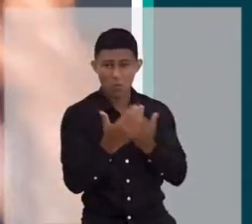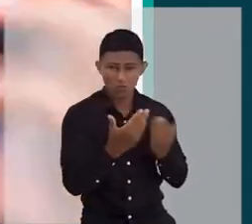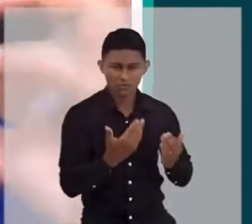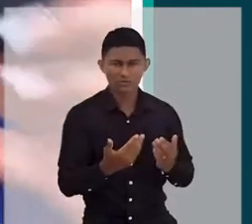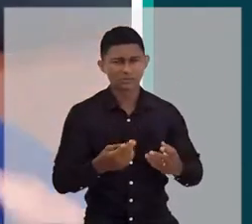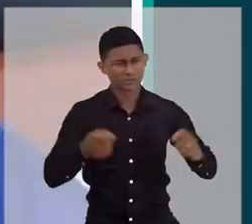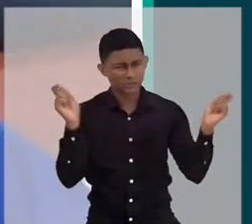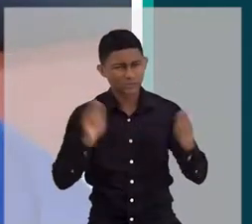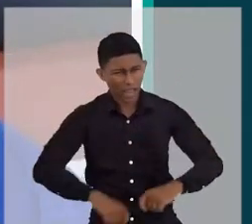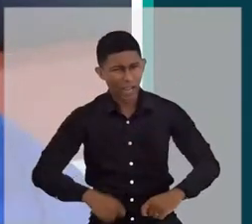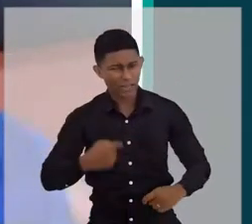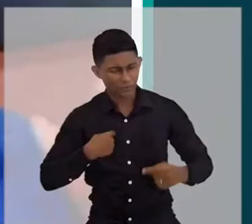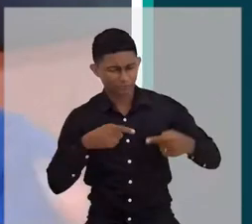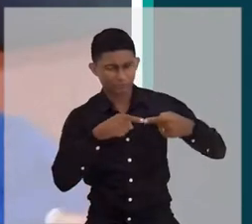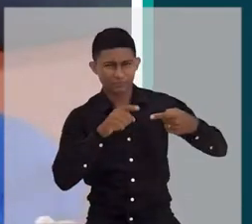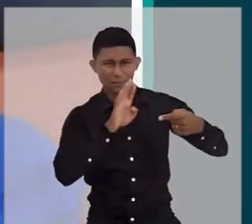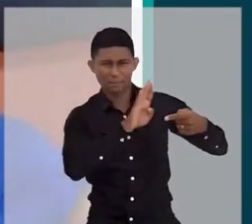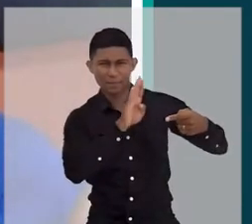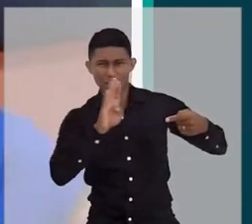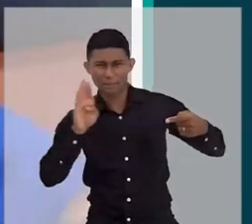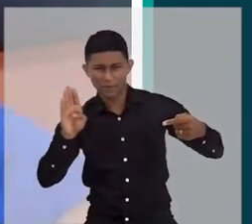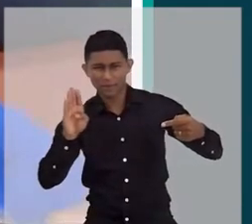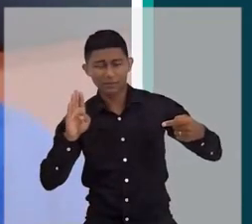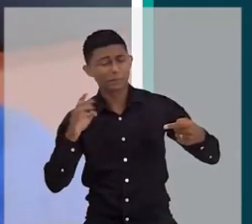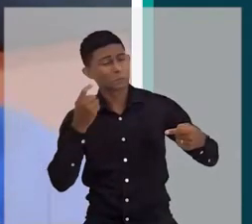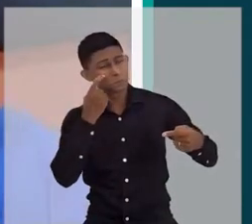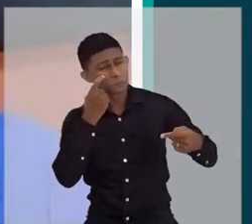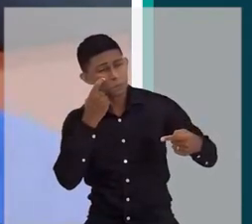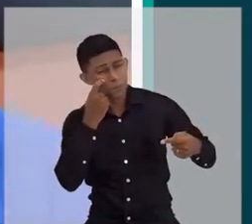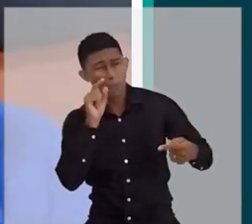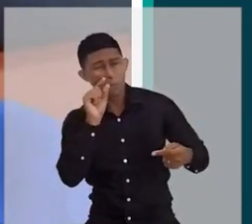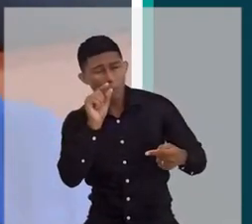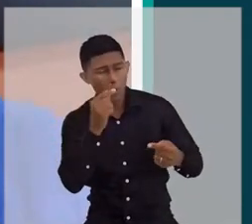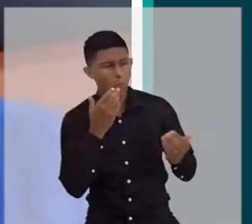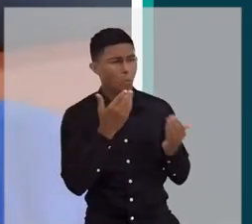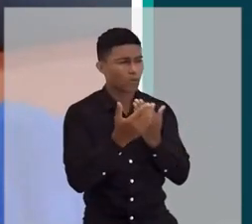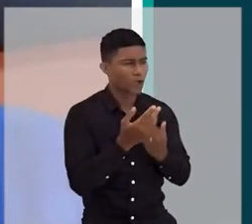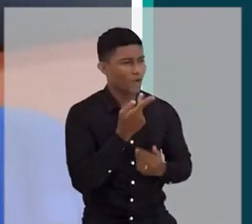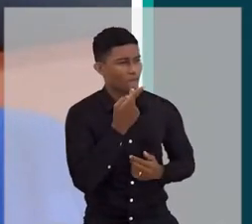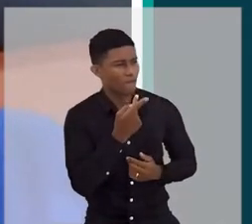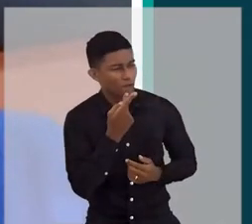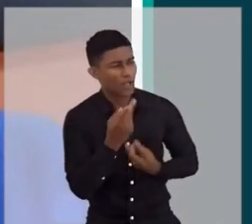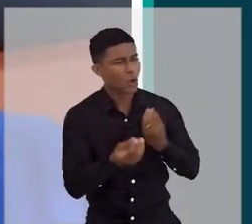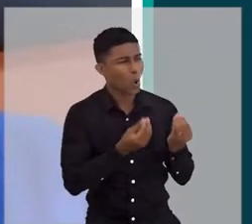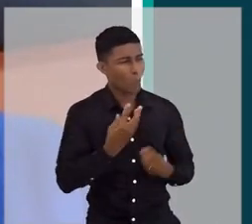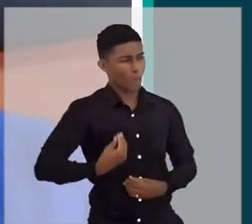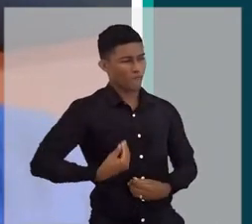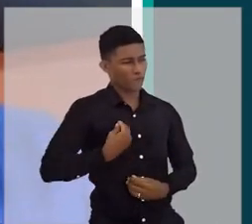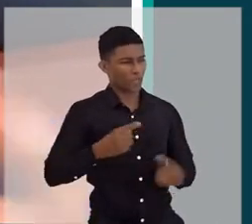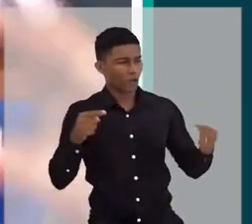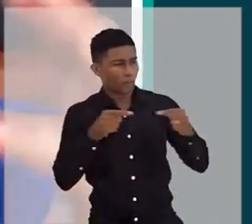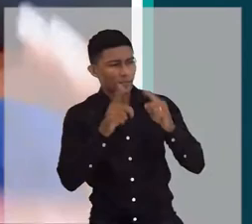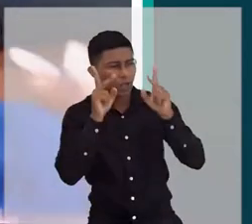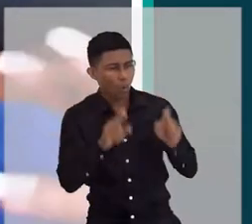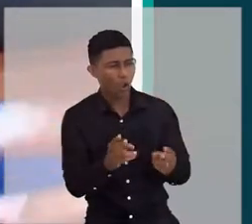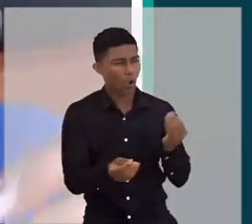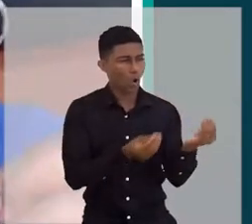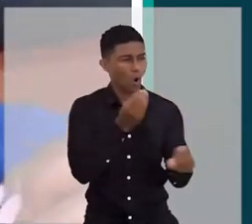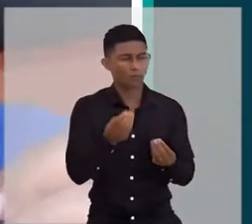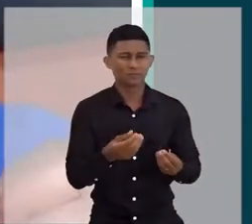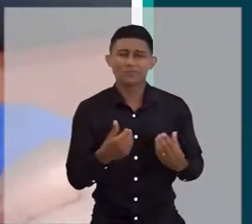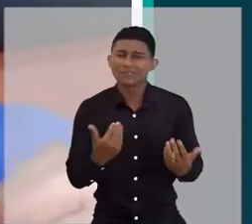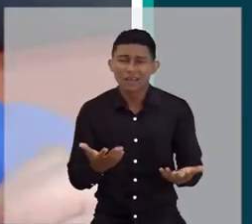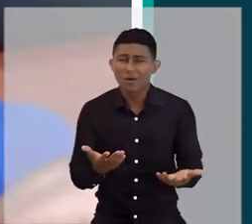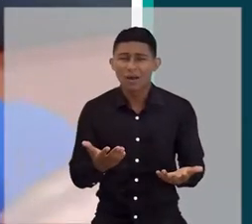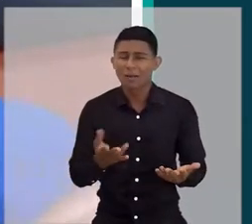que deste assunto eu posso fazer um recorte para o que me interessa. então, não é a